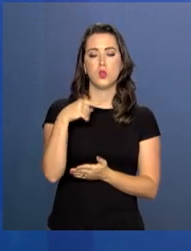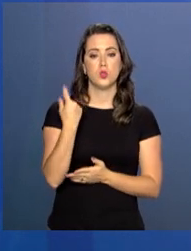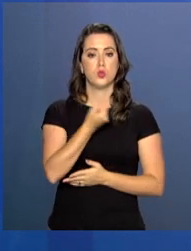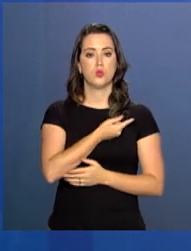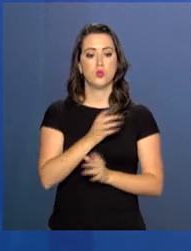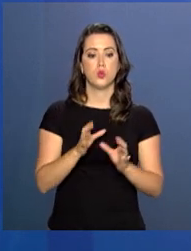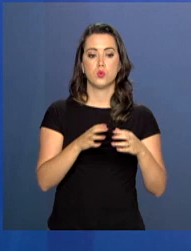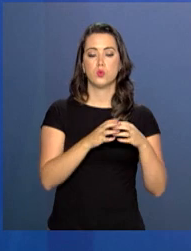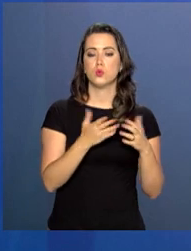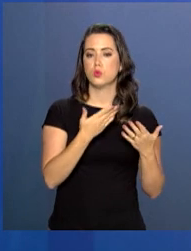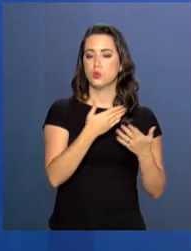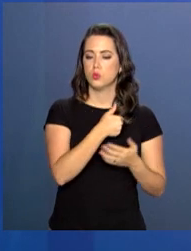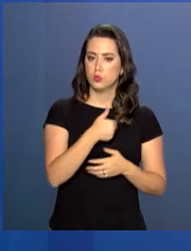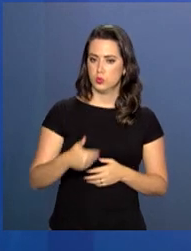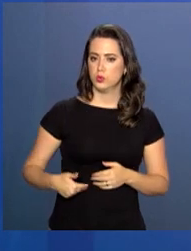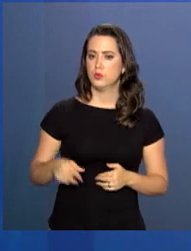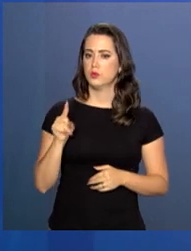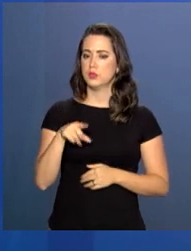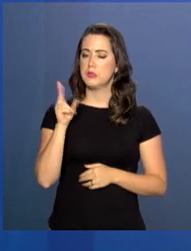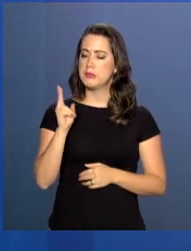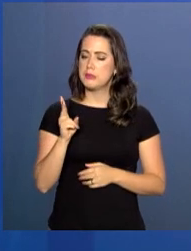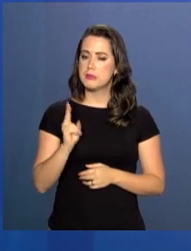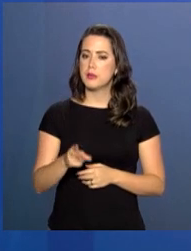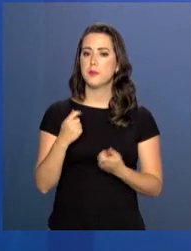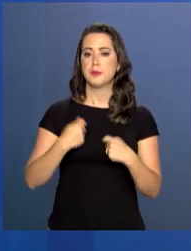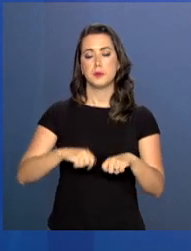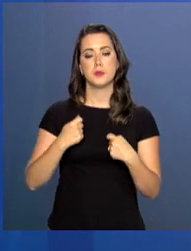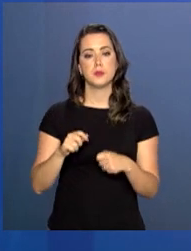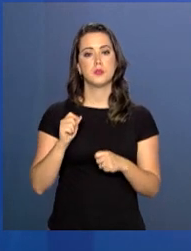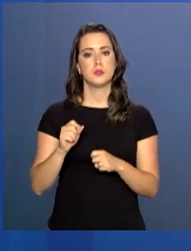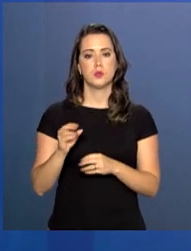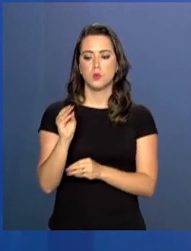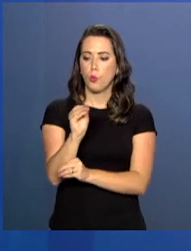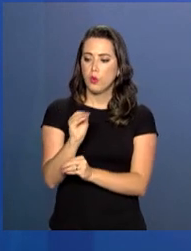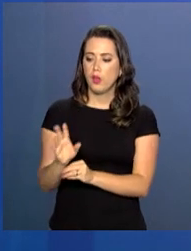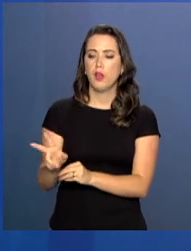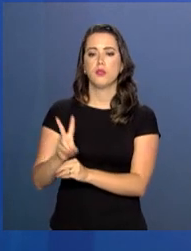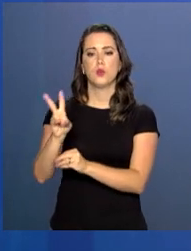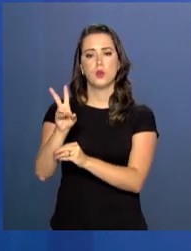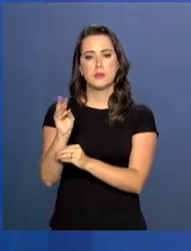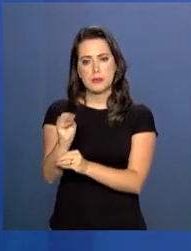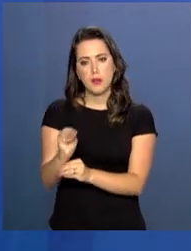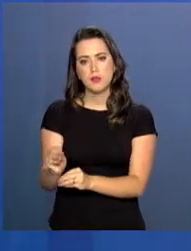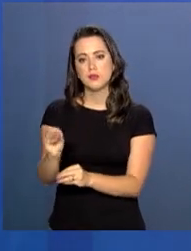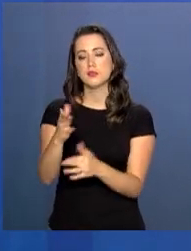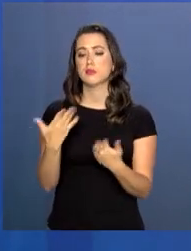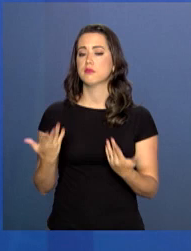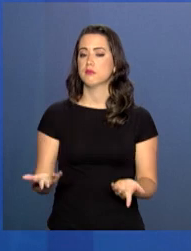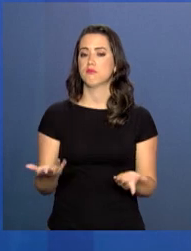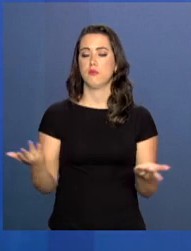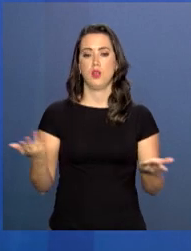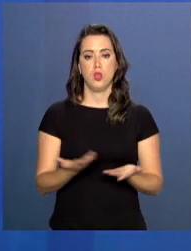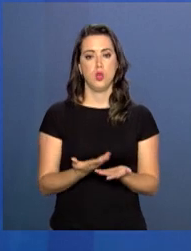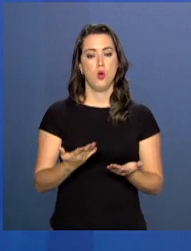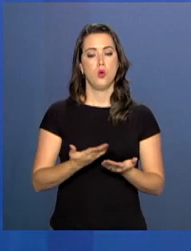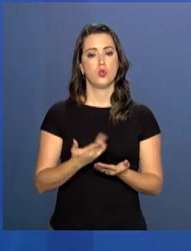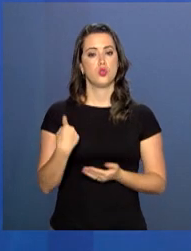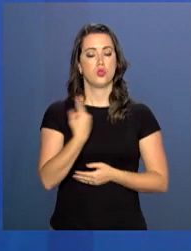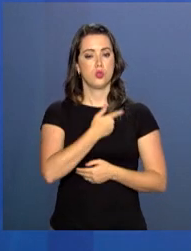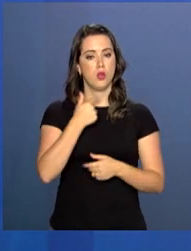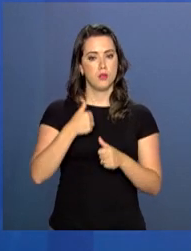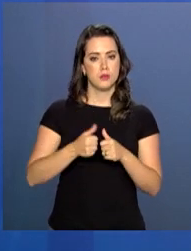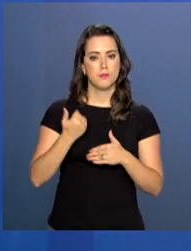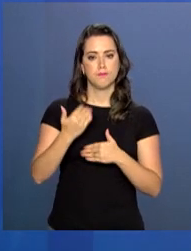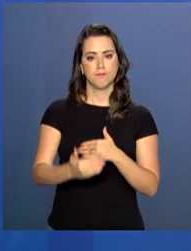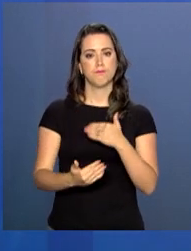nossas instituições, sempre deve ser valorizado. E hoje, nós estamos dando um passo